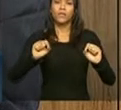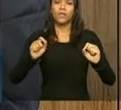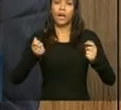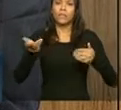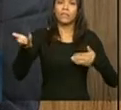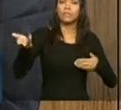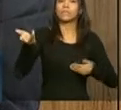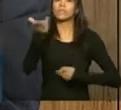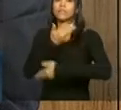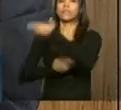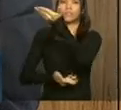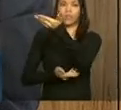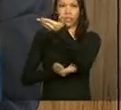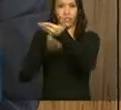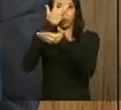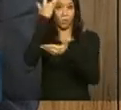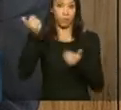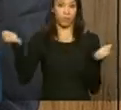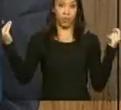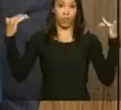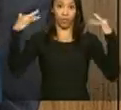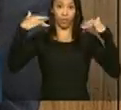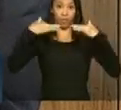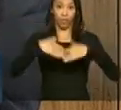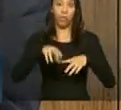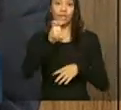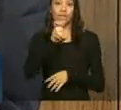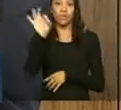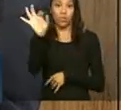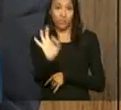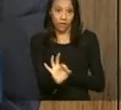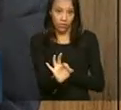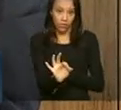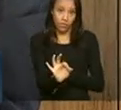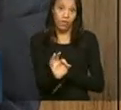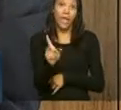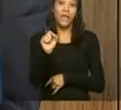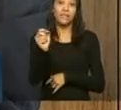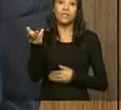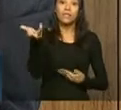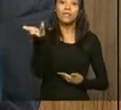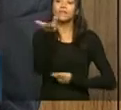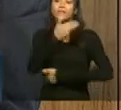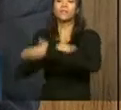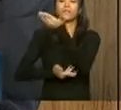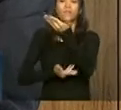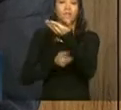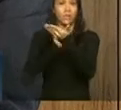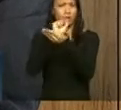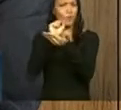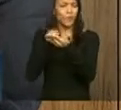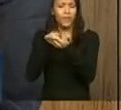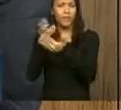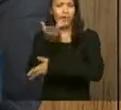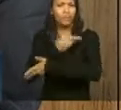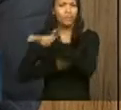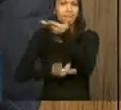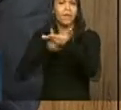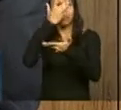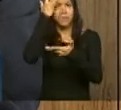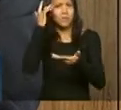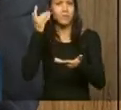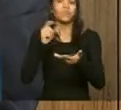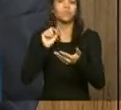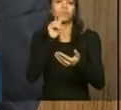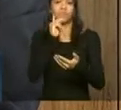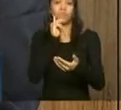feitas por migrantes para 5%. Essas transferências são aquelas remessas que os migrantes fazem